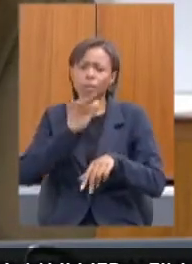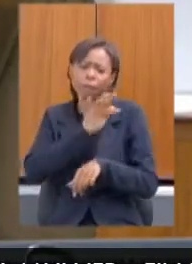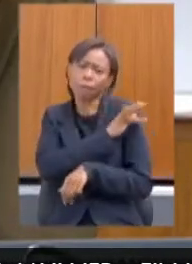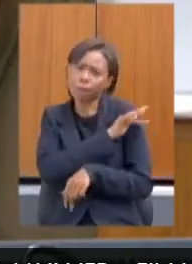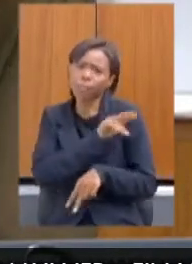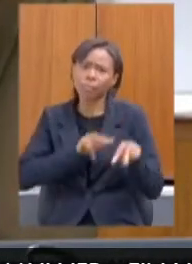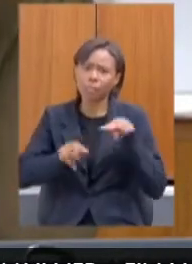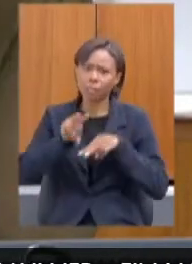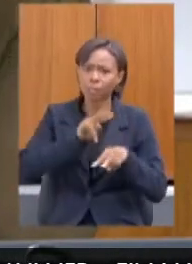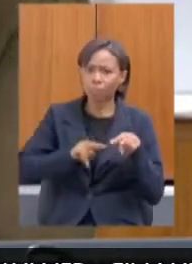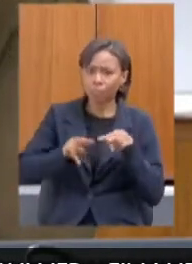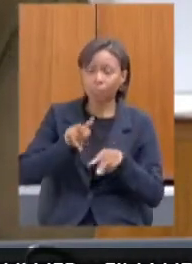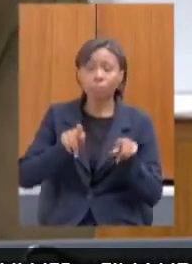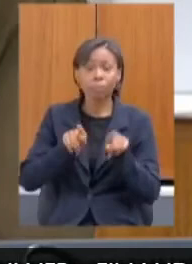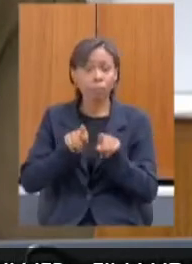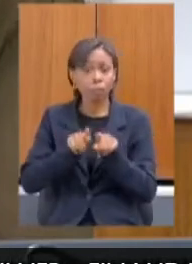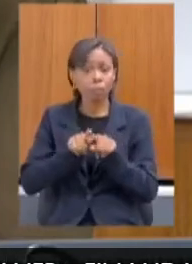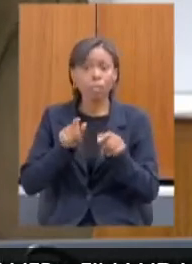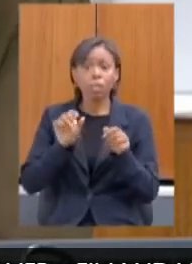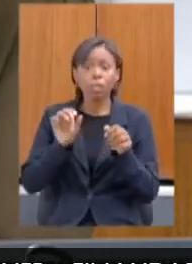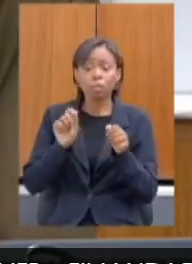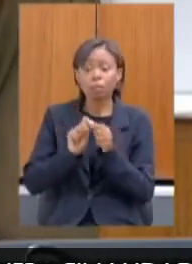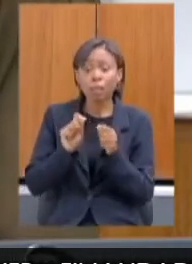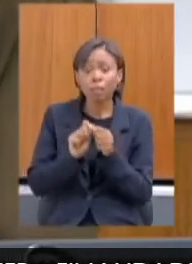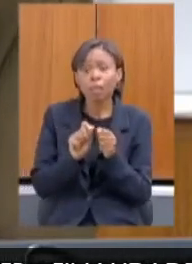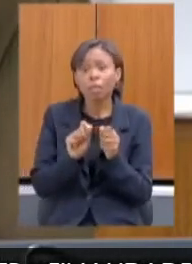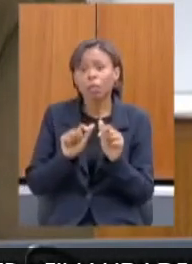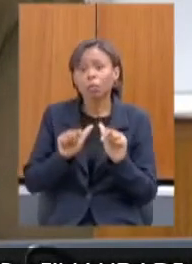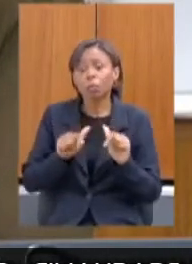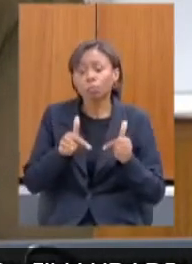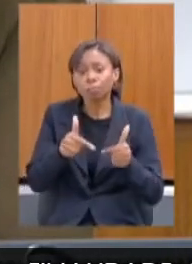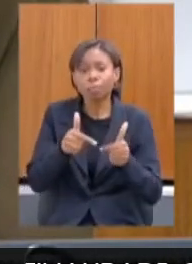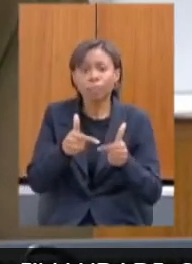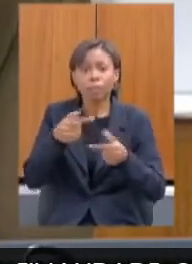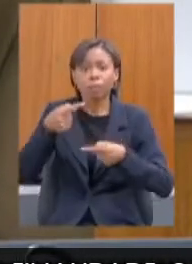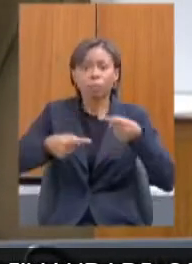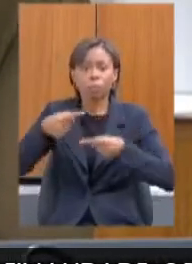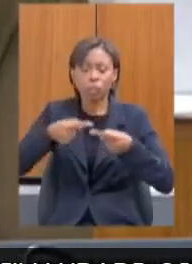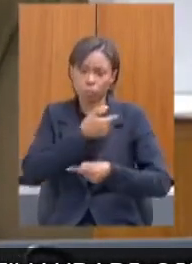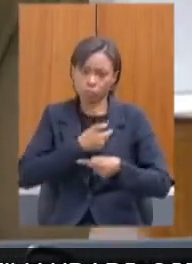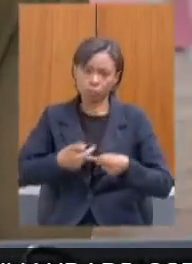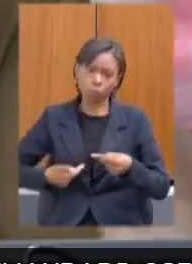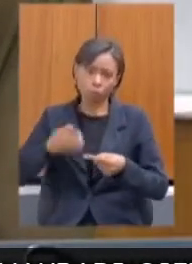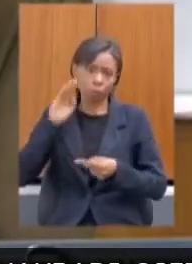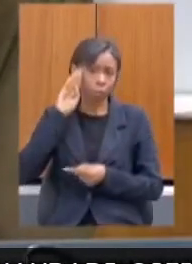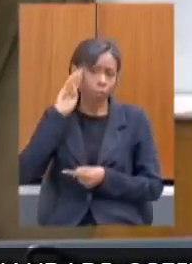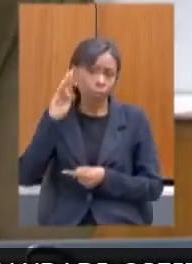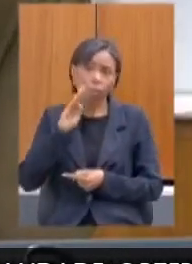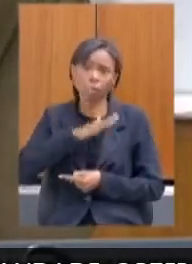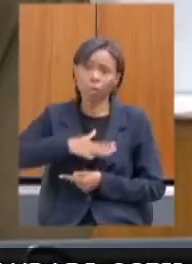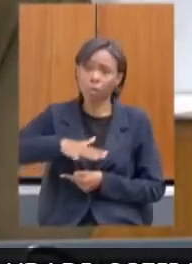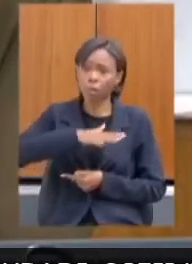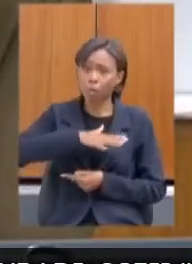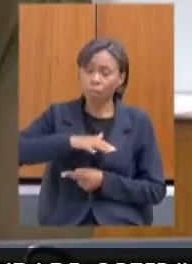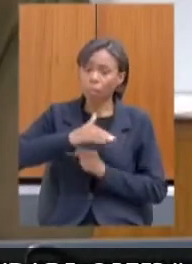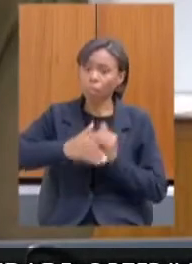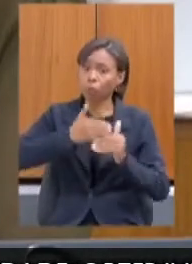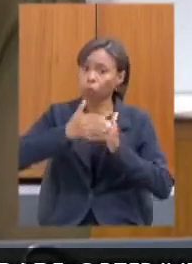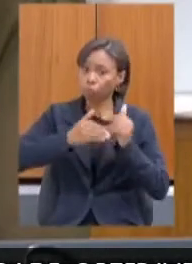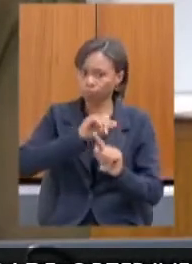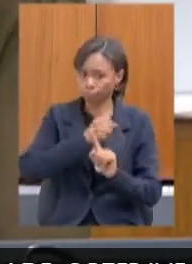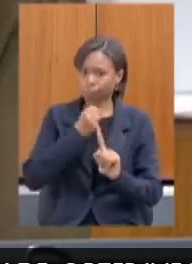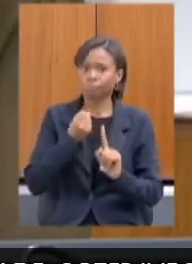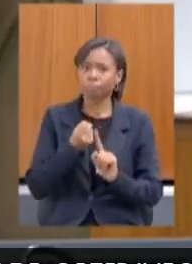espaço de construção das políticas públicas, principalmente na área de desenvolvimento social. Então, essas conversas, os pedidos